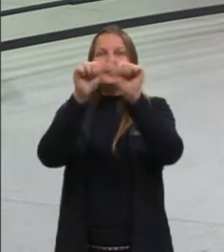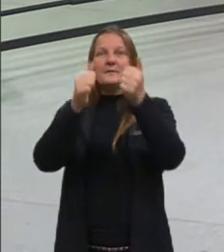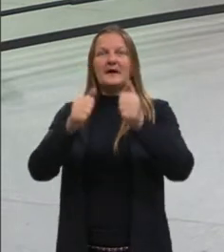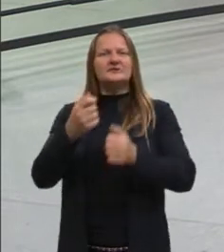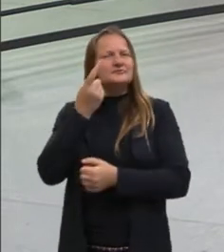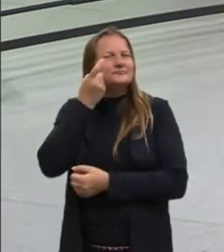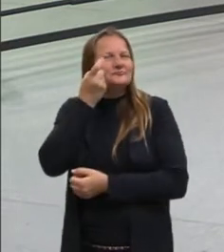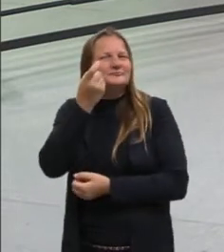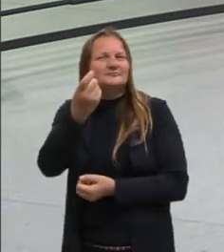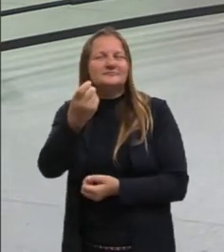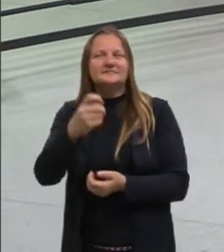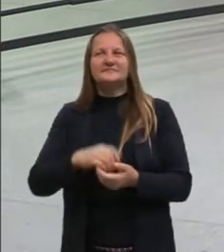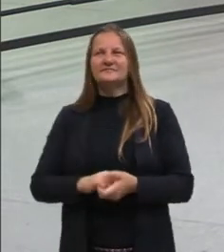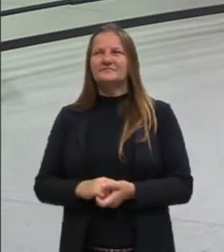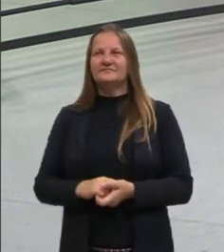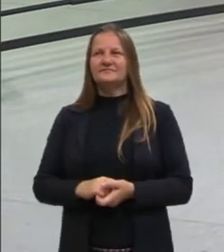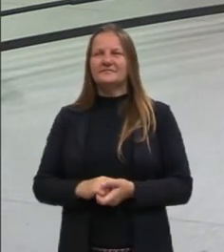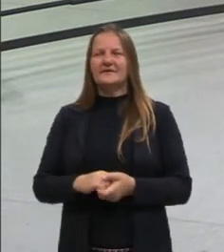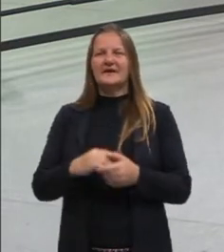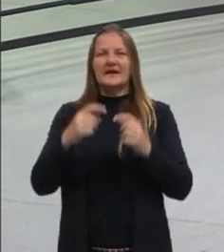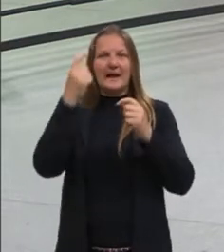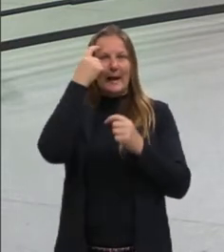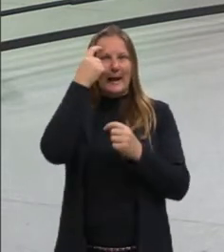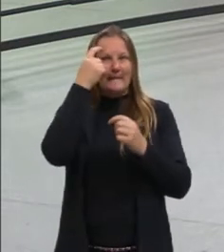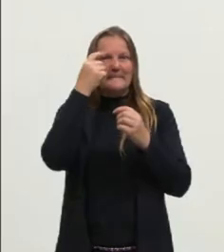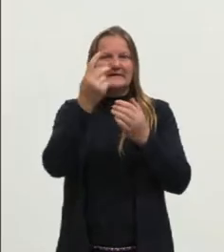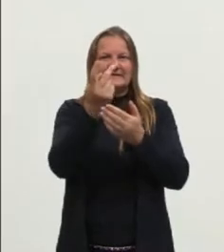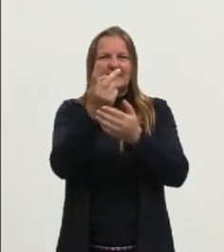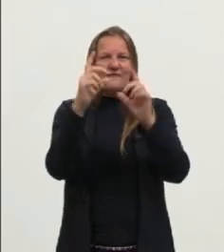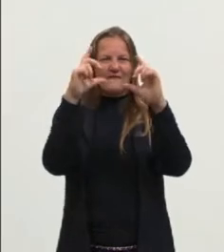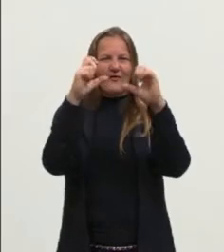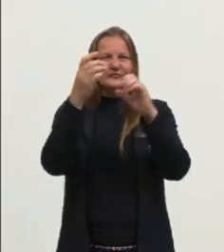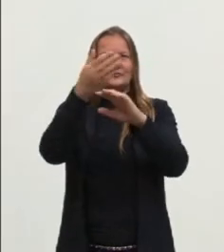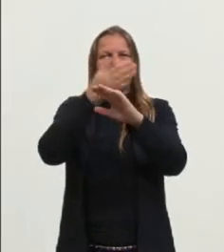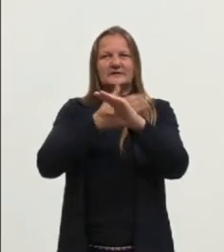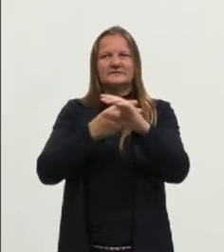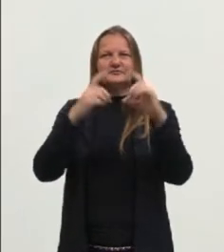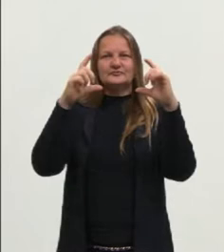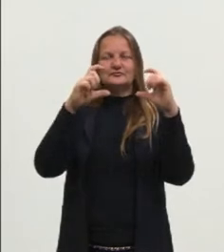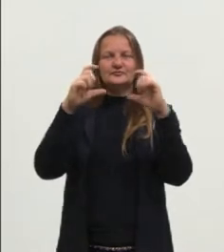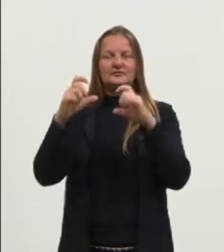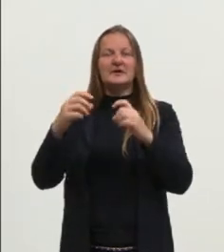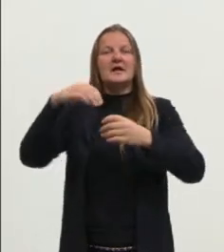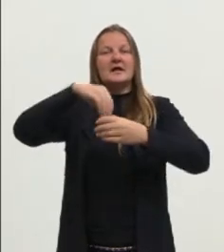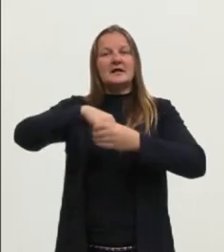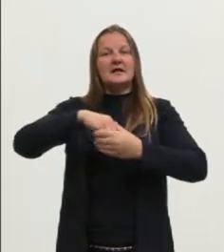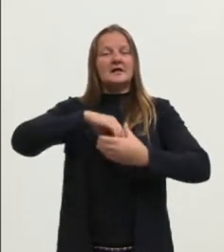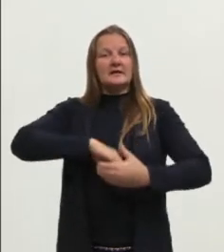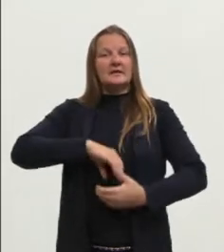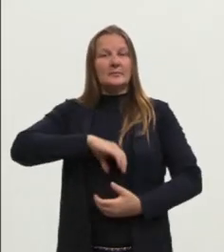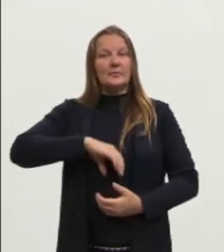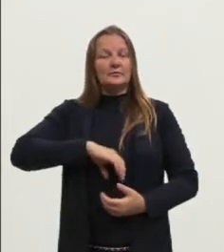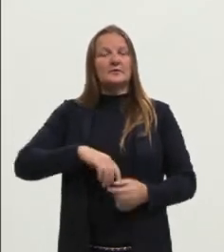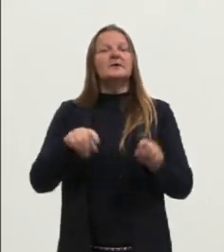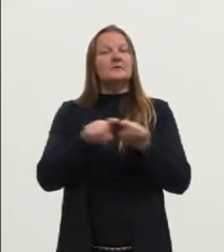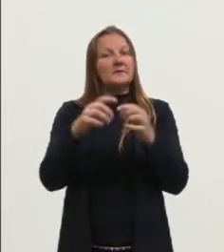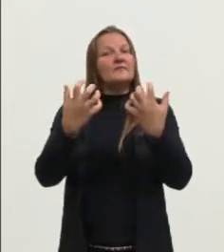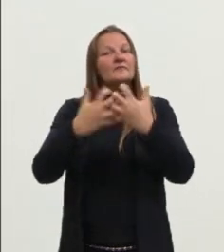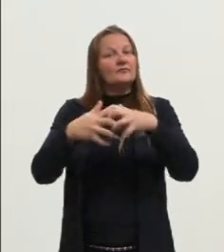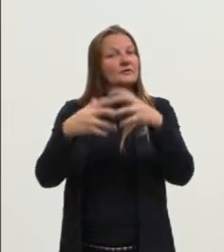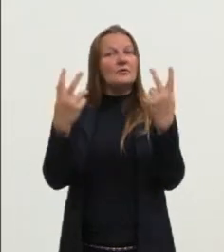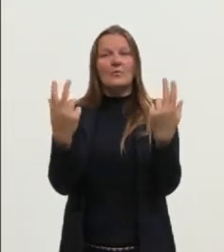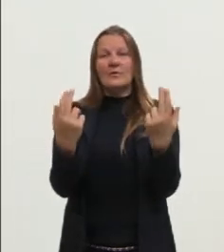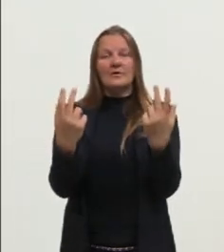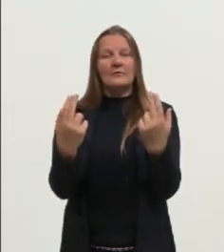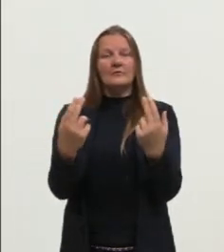interessante aquela imagem das duas cabecinhas, né? Porque na língua portuguesa isso funciona assim também. A gente